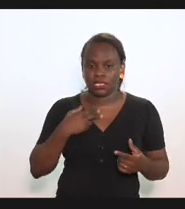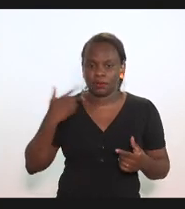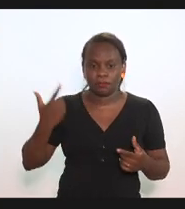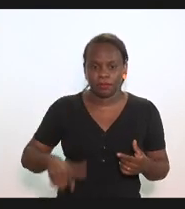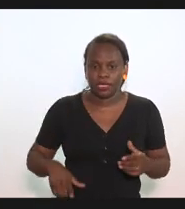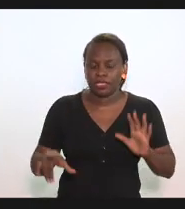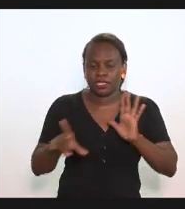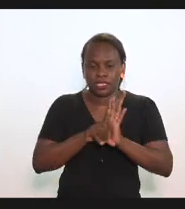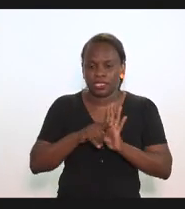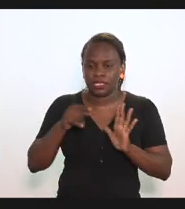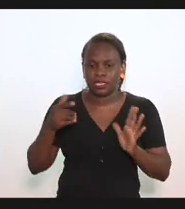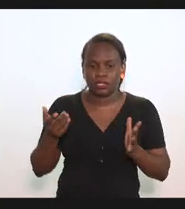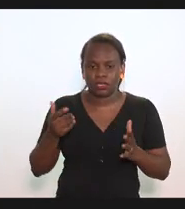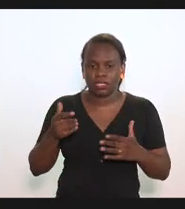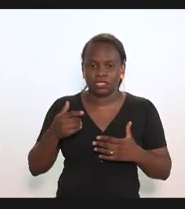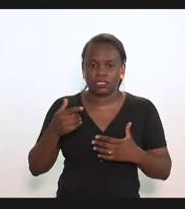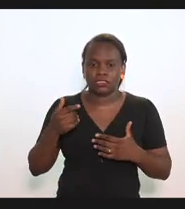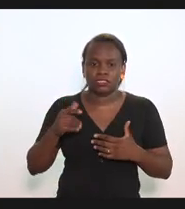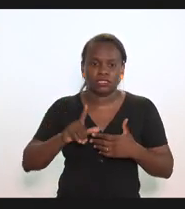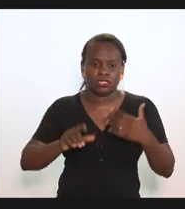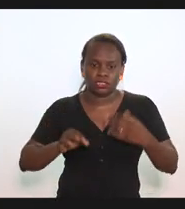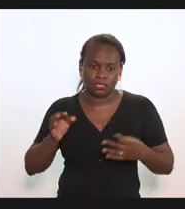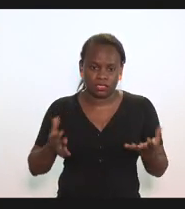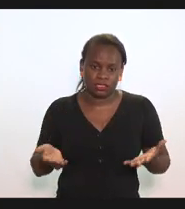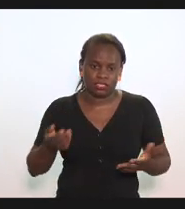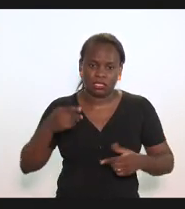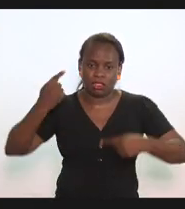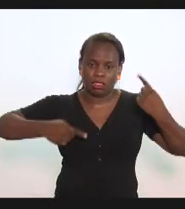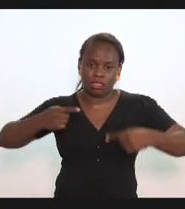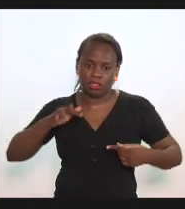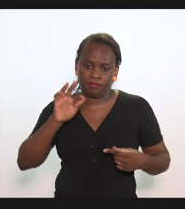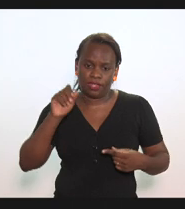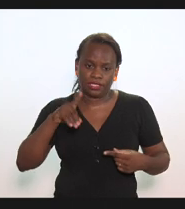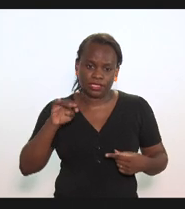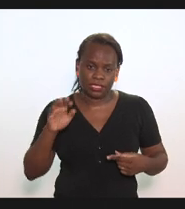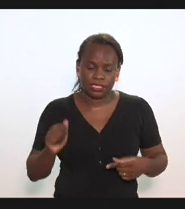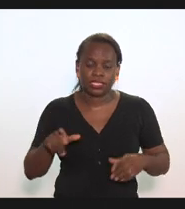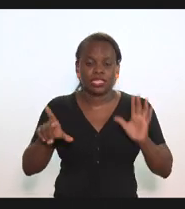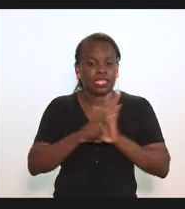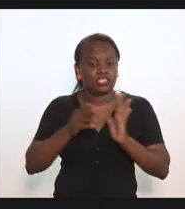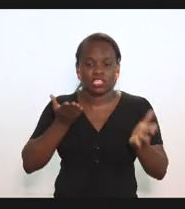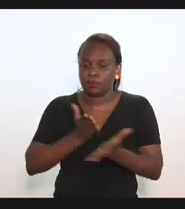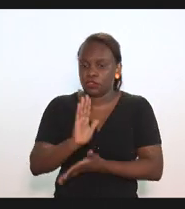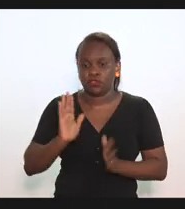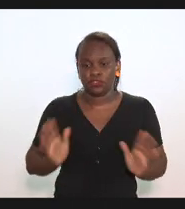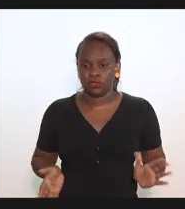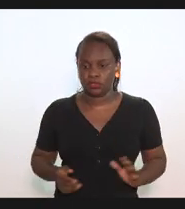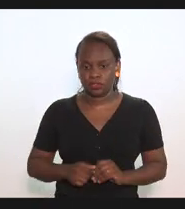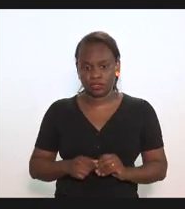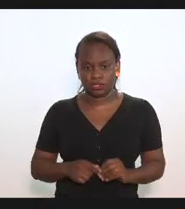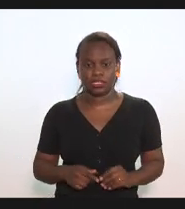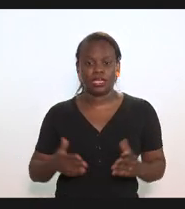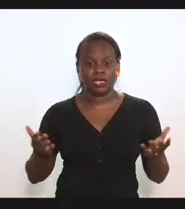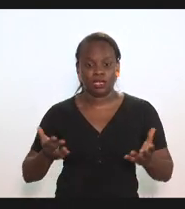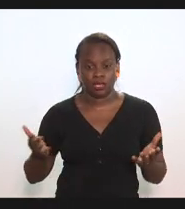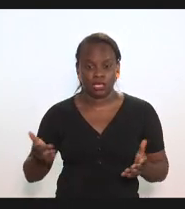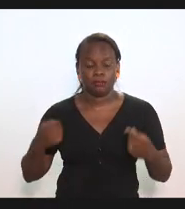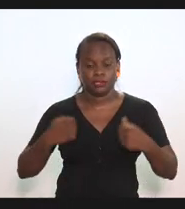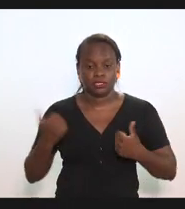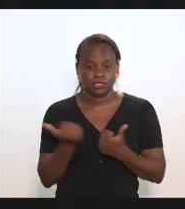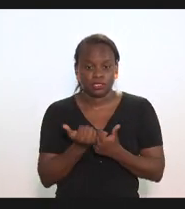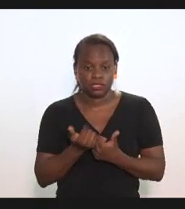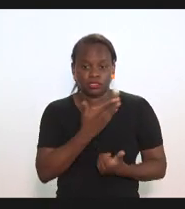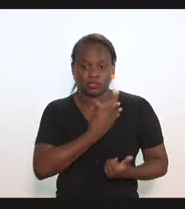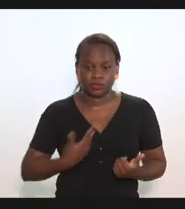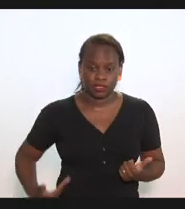a esse legislativo estar discutindo com a fazenda a lei foi aprovada cabe a assessoria do